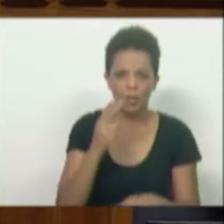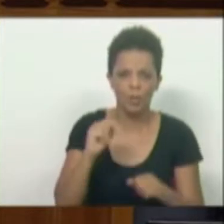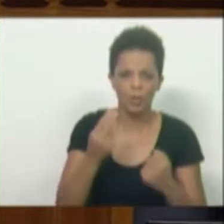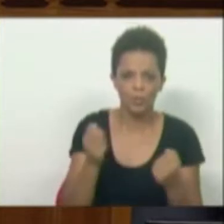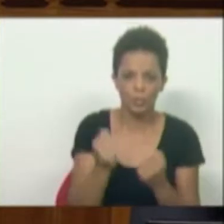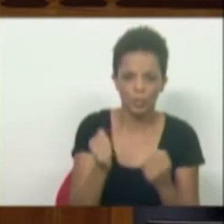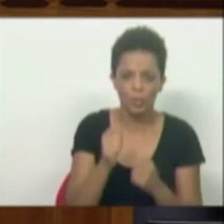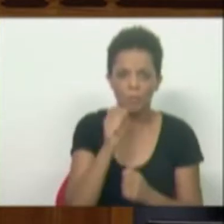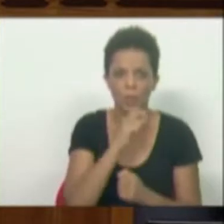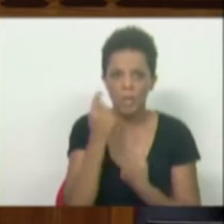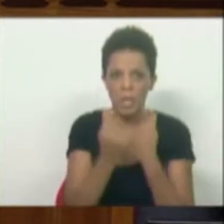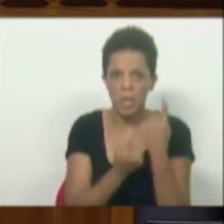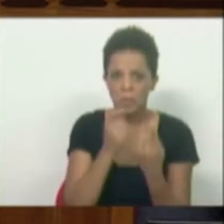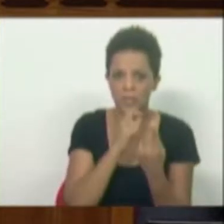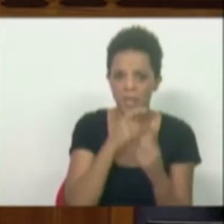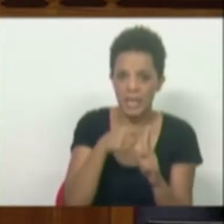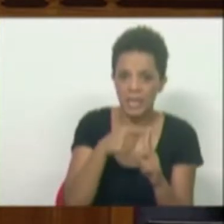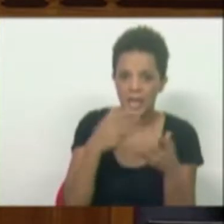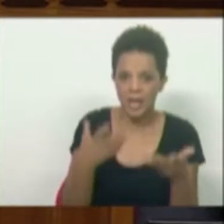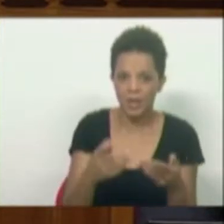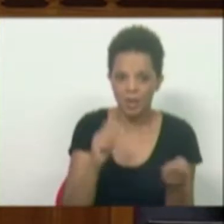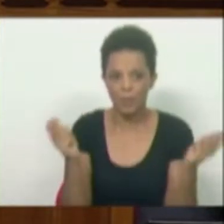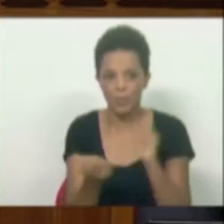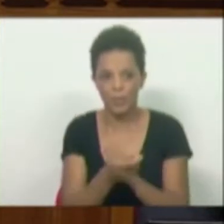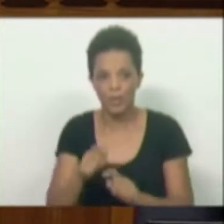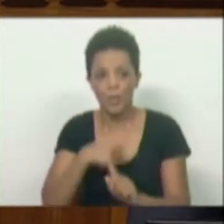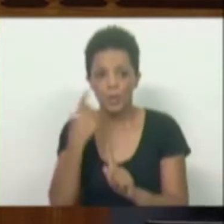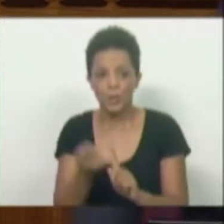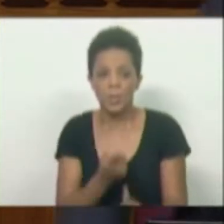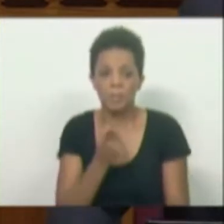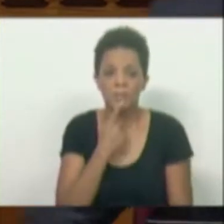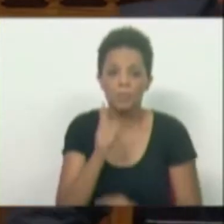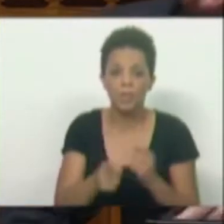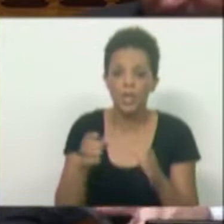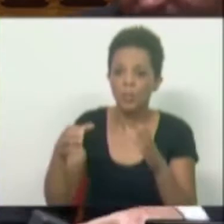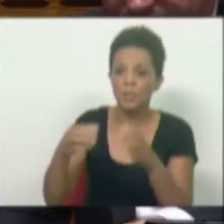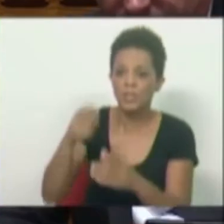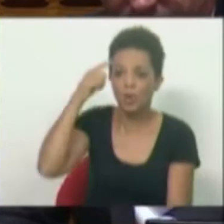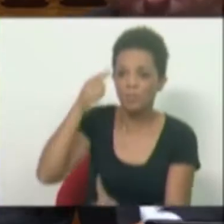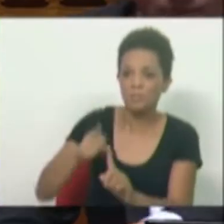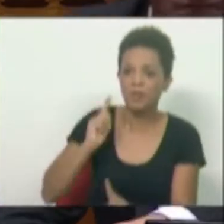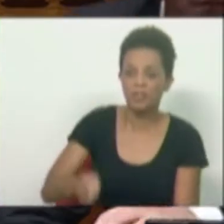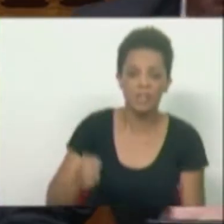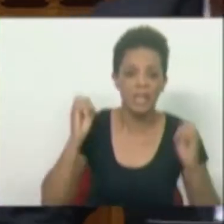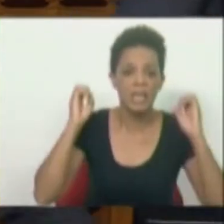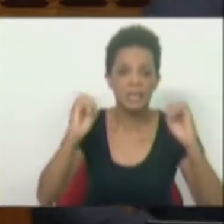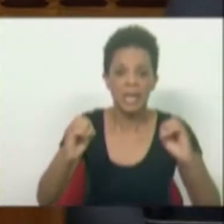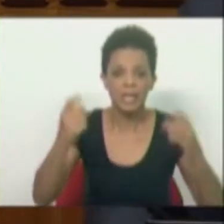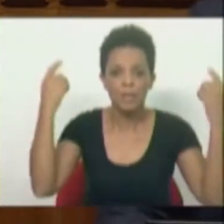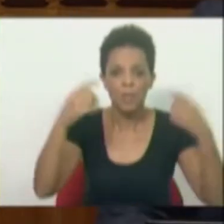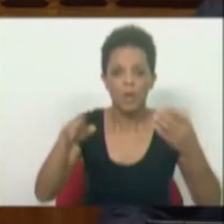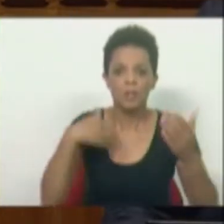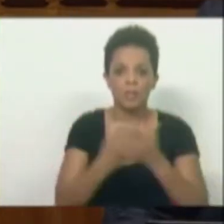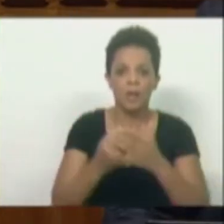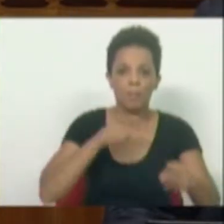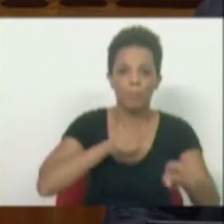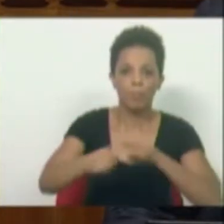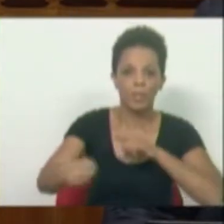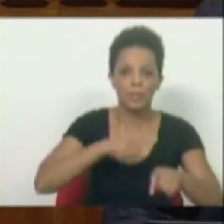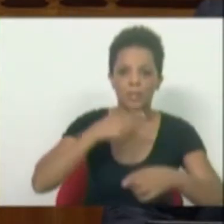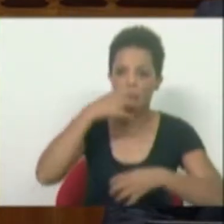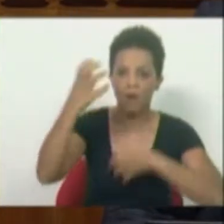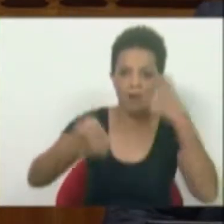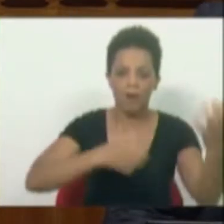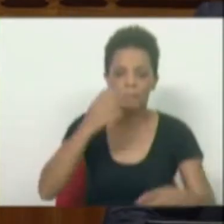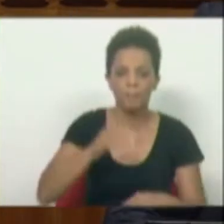vá lá, pode ser que dê algum fruto agora no virar do ano, percebe-se que nenhuma delas serve para absolutamente nada, a não ser para a chicana política. Alguém acha